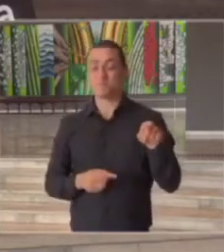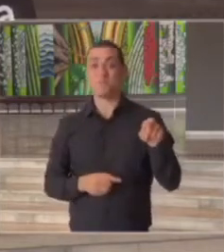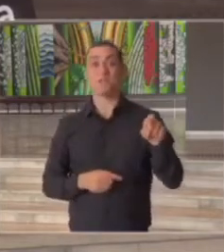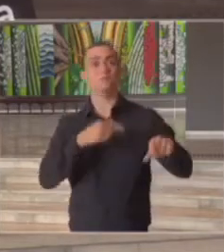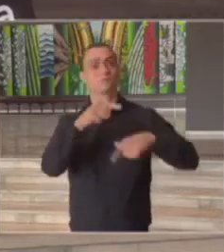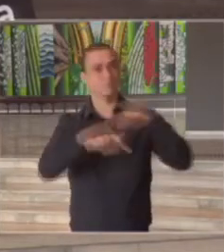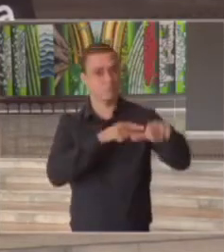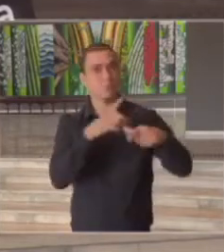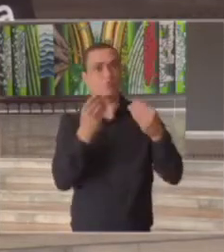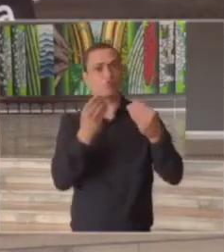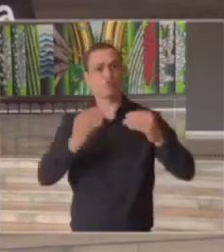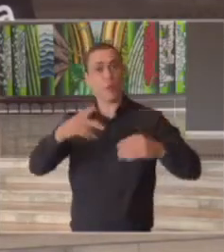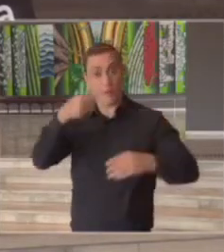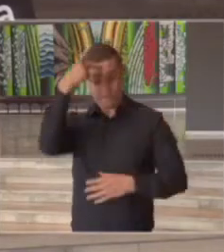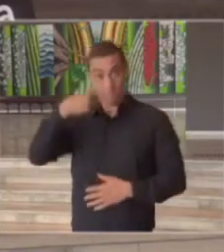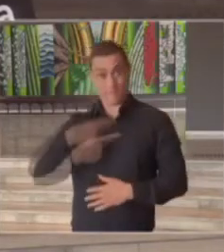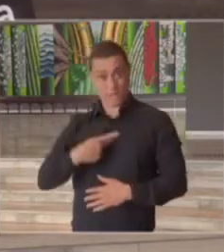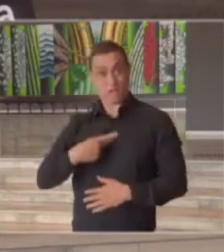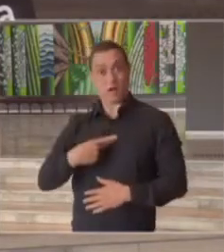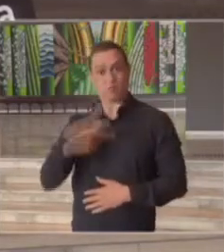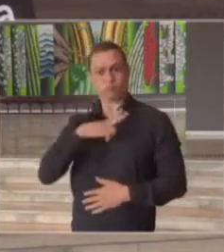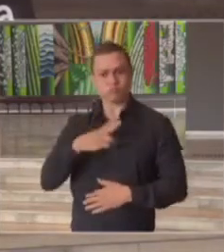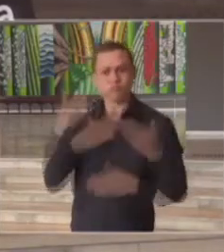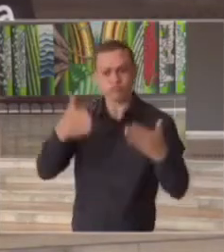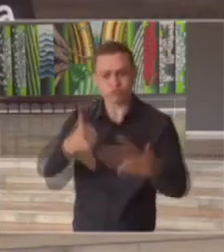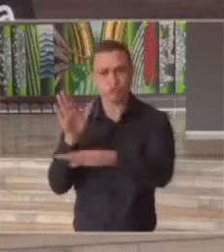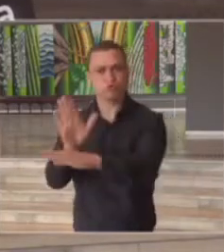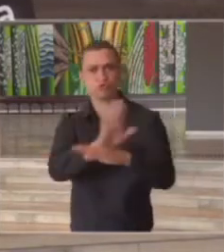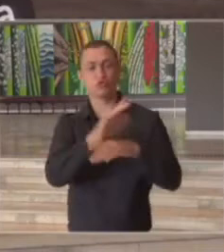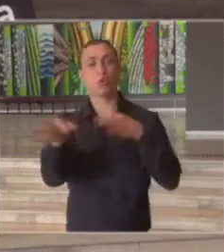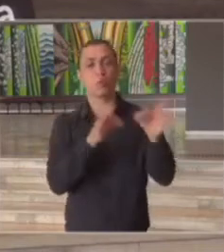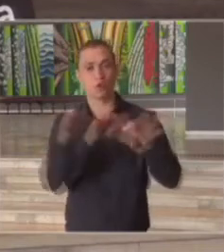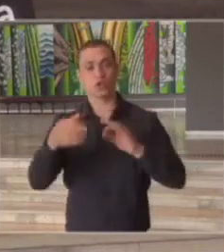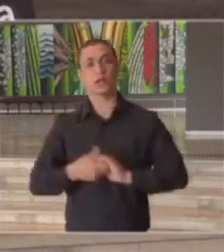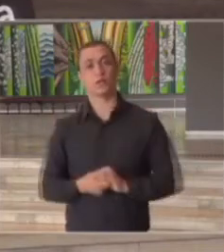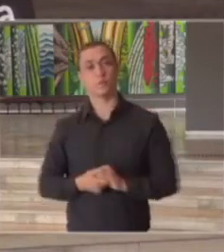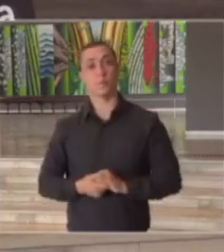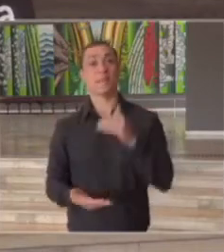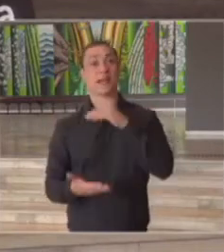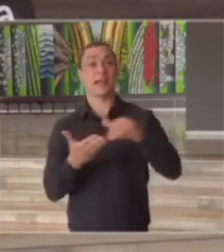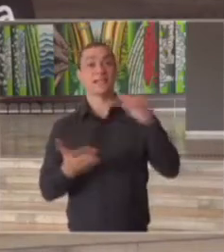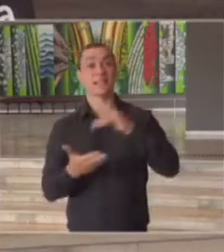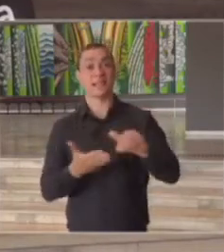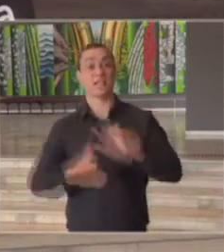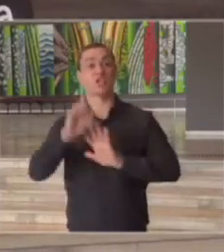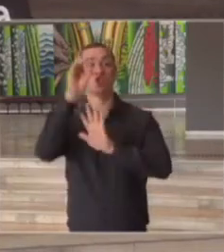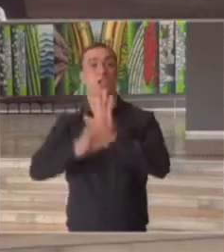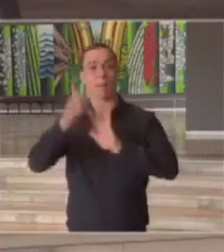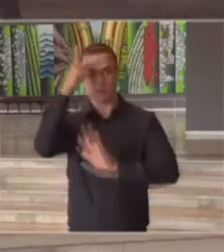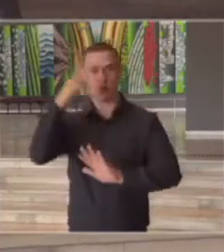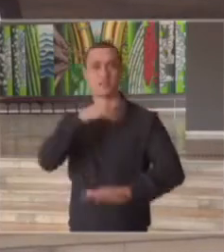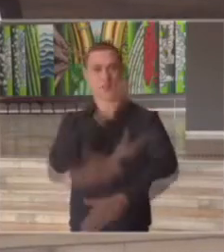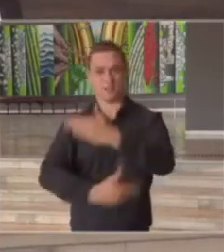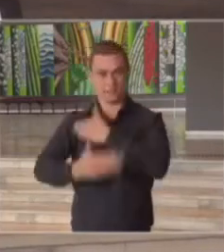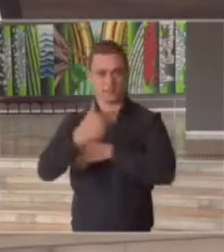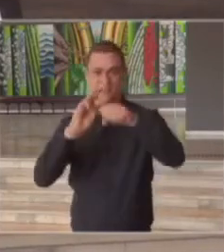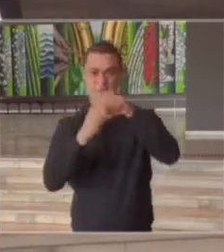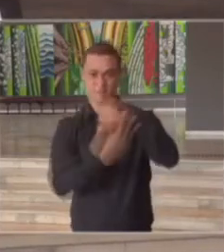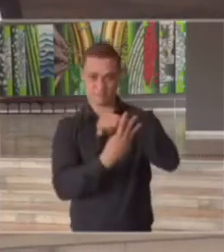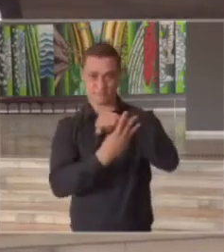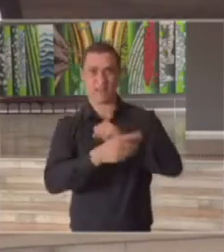se empenhado pessoalmente na realização de algum desses projetos a secretaria de direitos da pessoa com deficiência